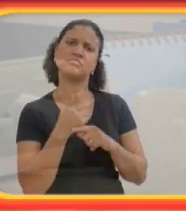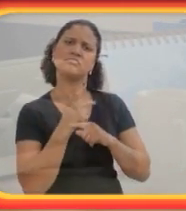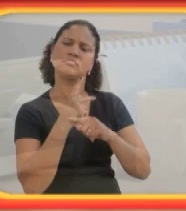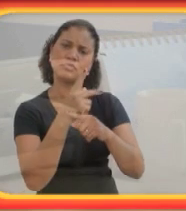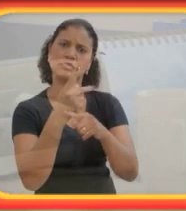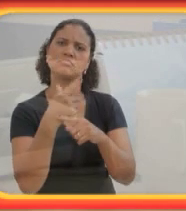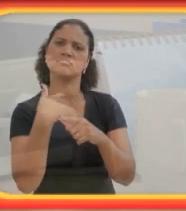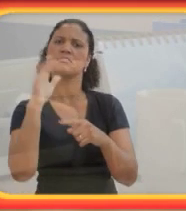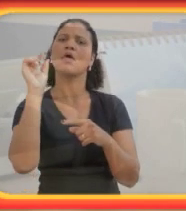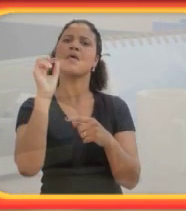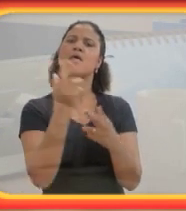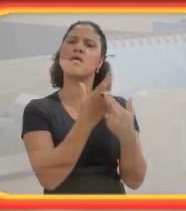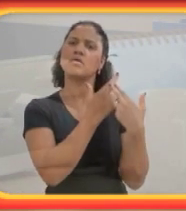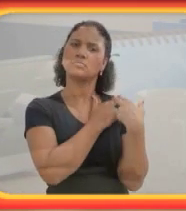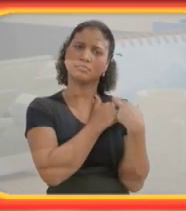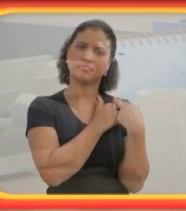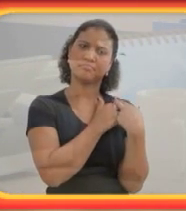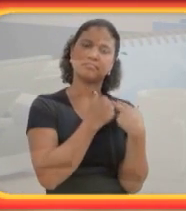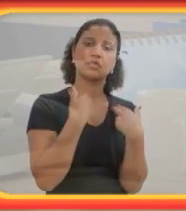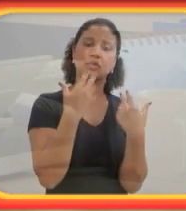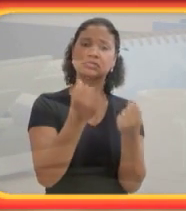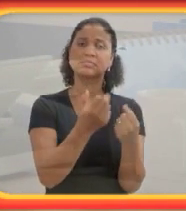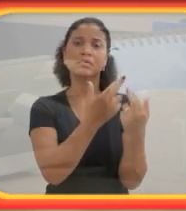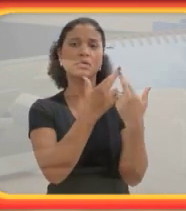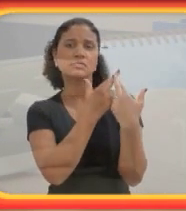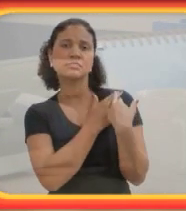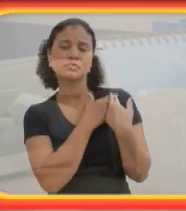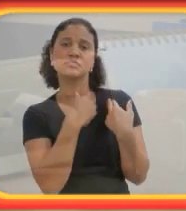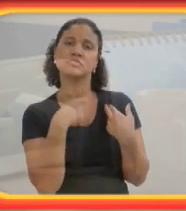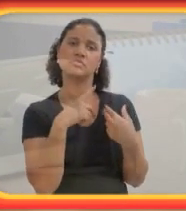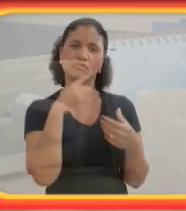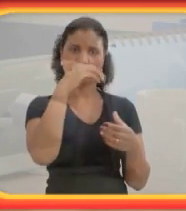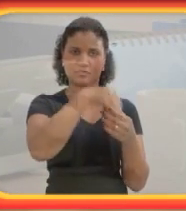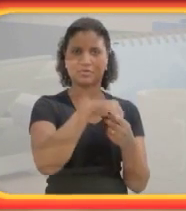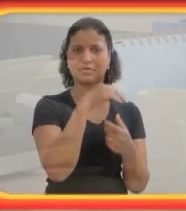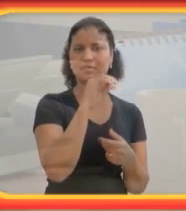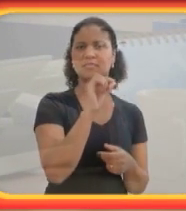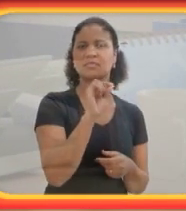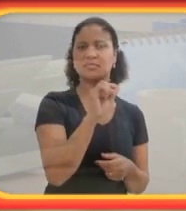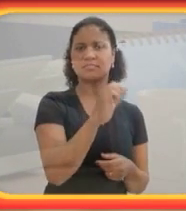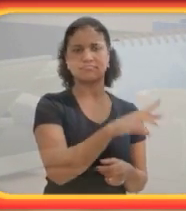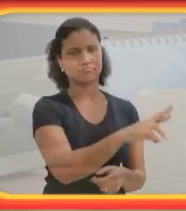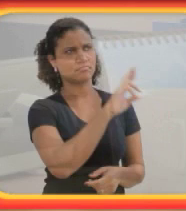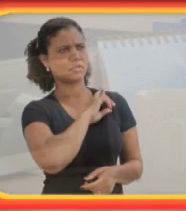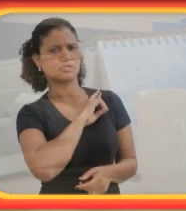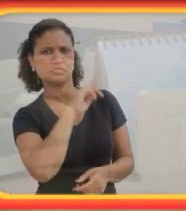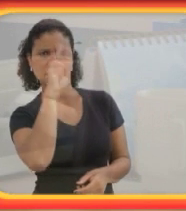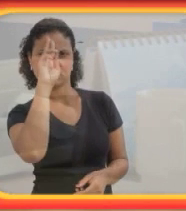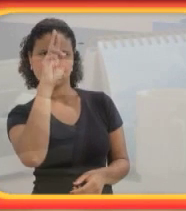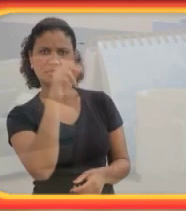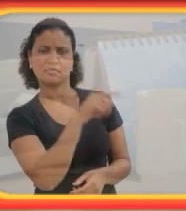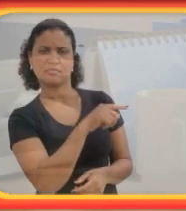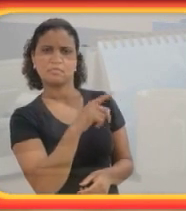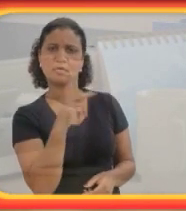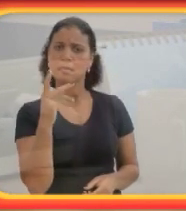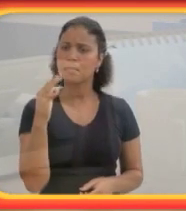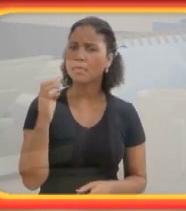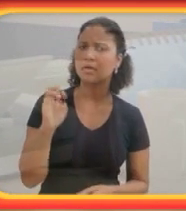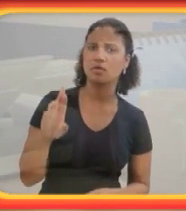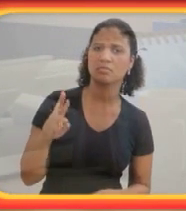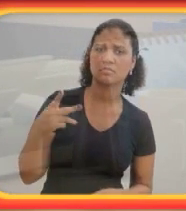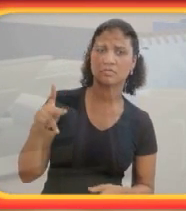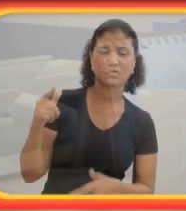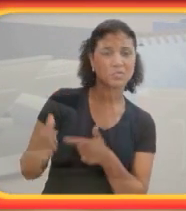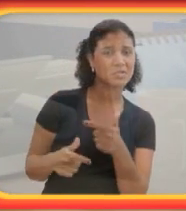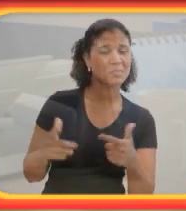e eu recebi mais responsabilidades e eu tive o feedback dos meus chefes. Peter, o seu trabalho é excelente. Nós